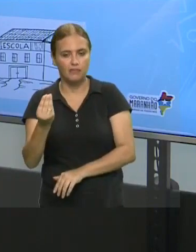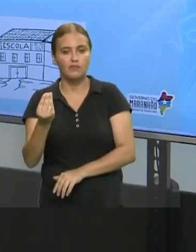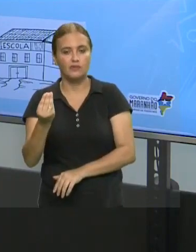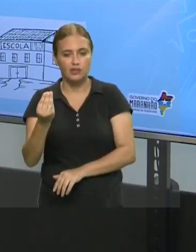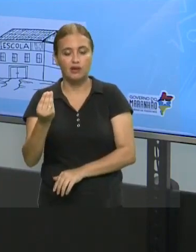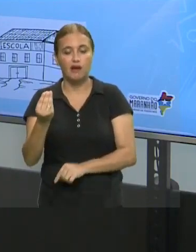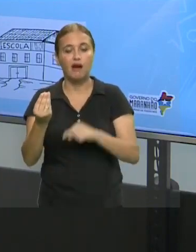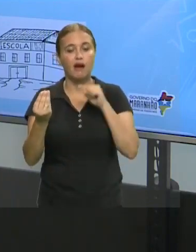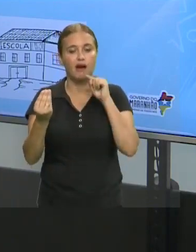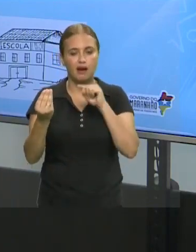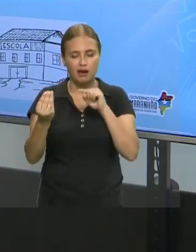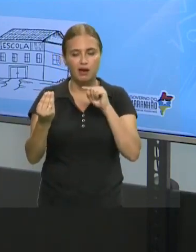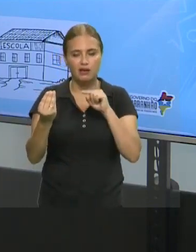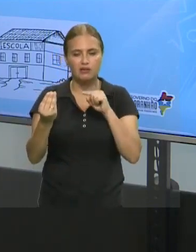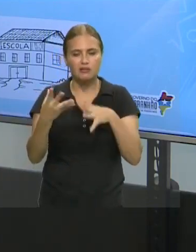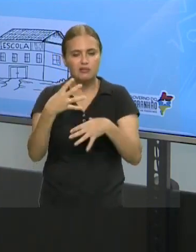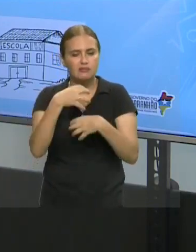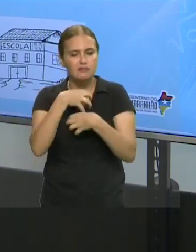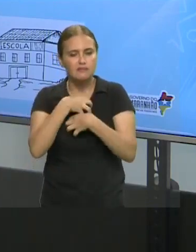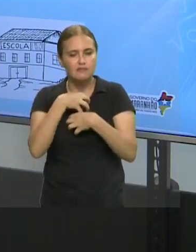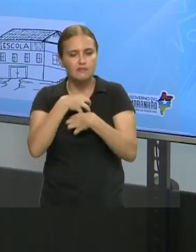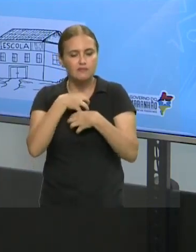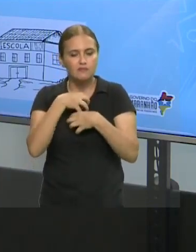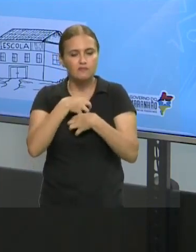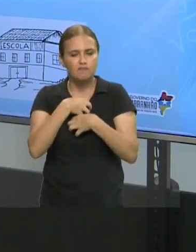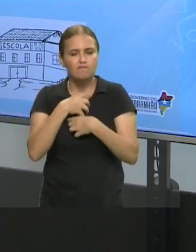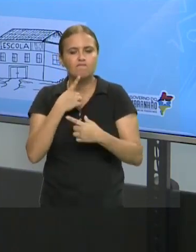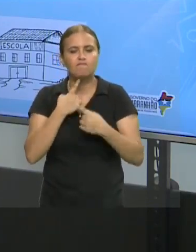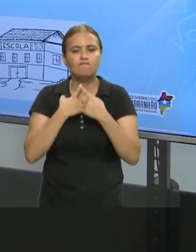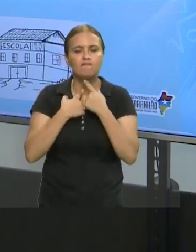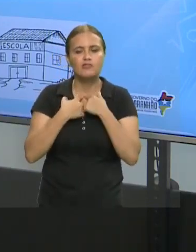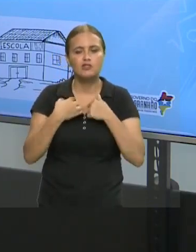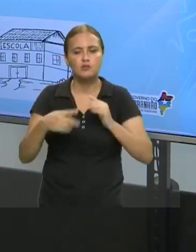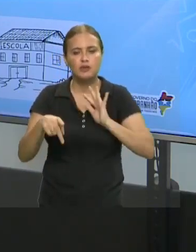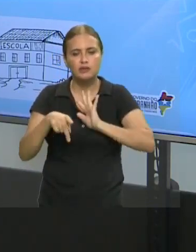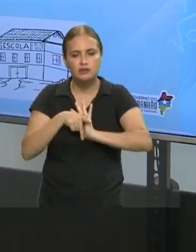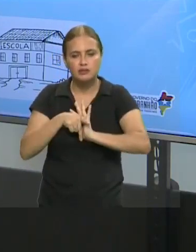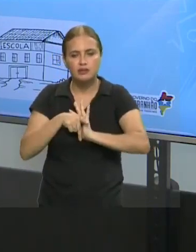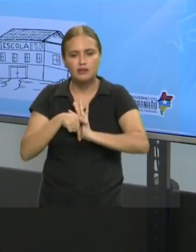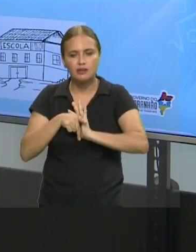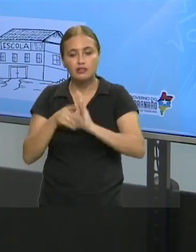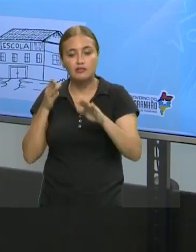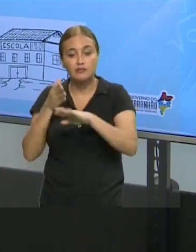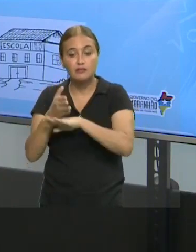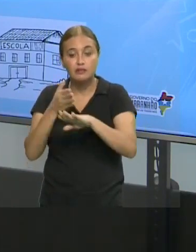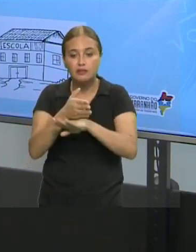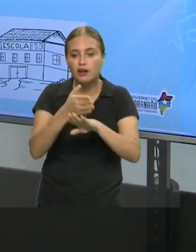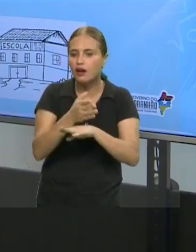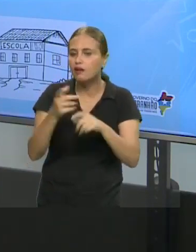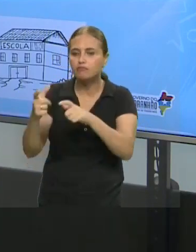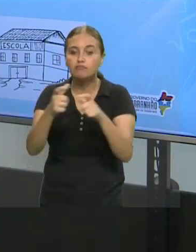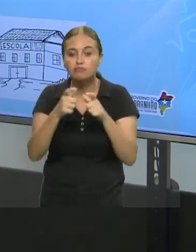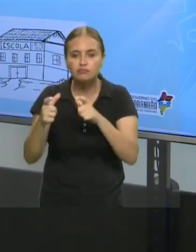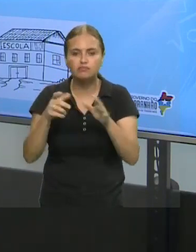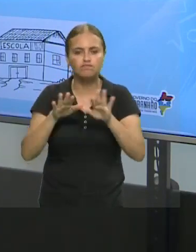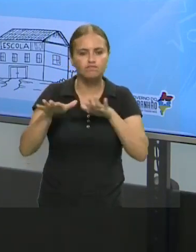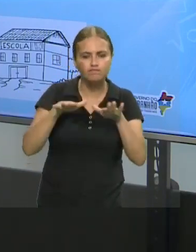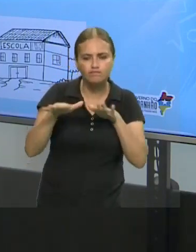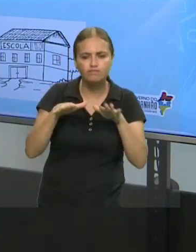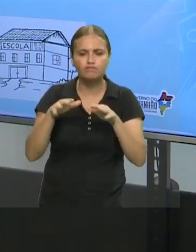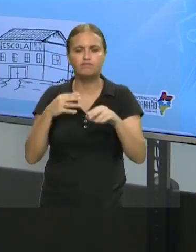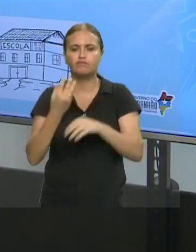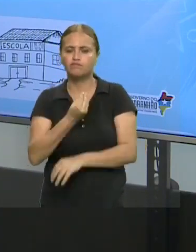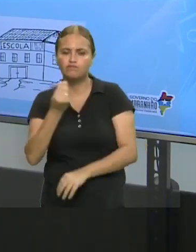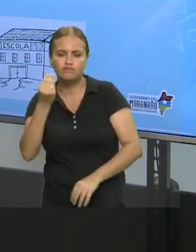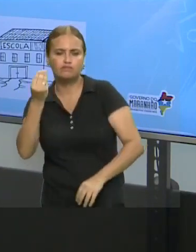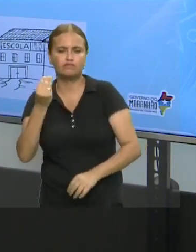colocando aí uma sensação, um desejo de pertencer, de fazer parte de um movimento, de uma